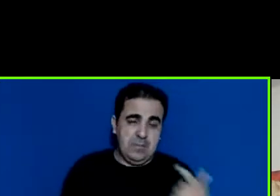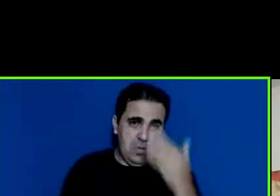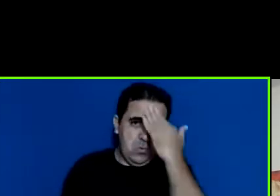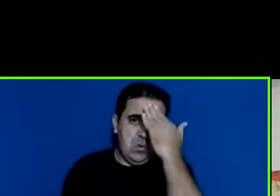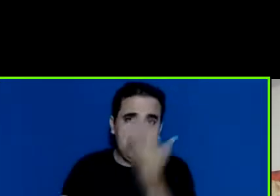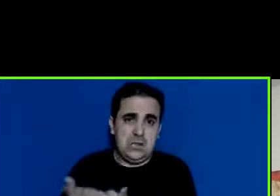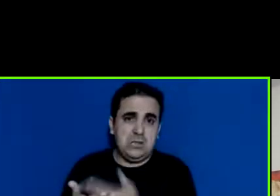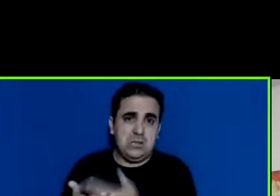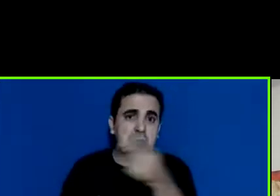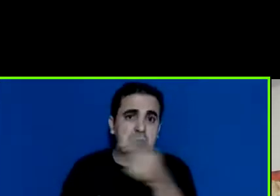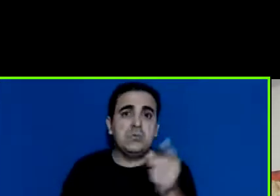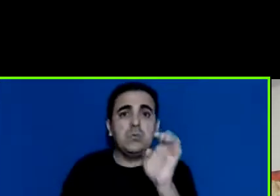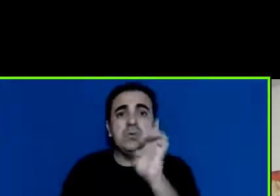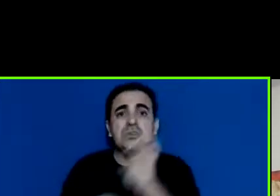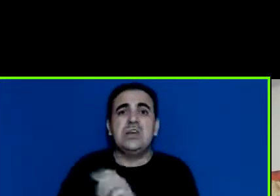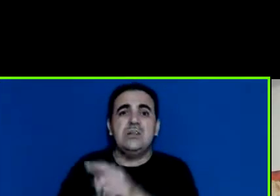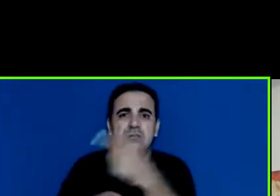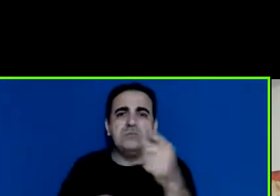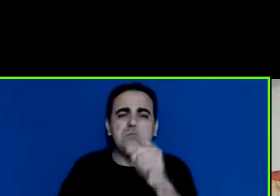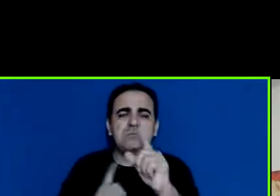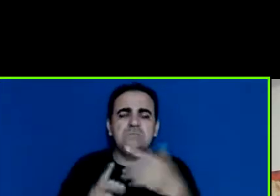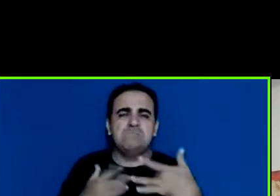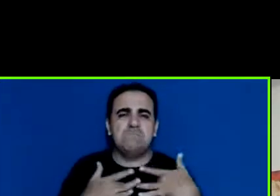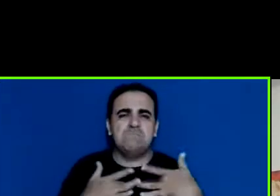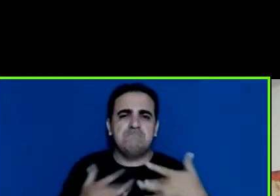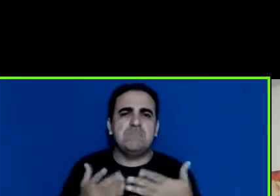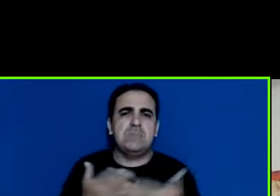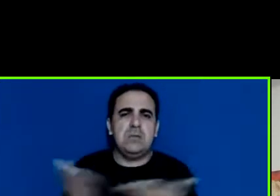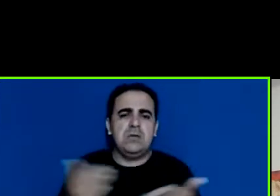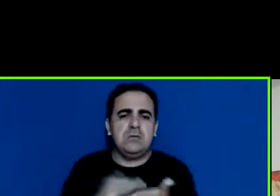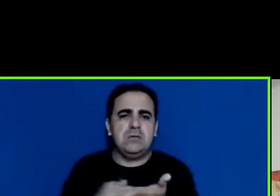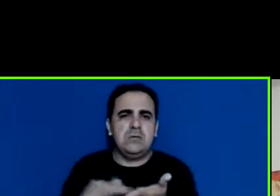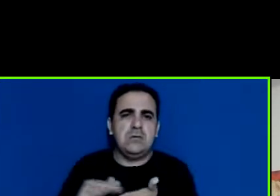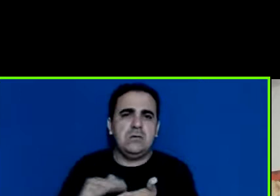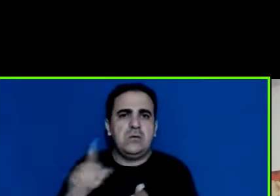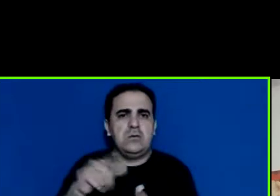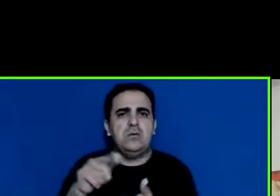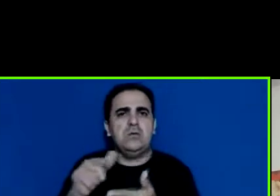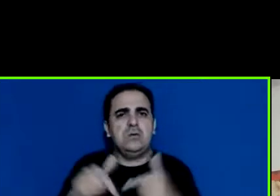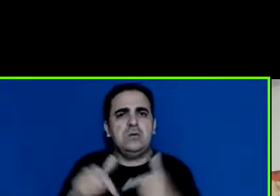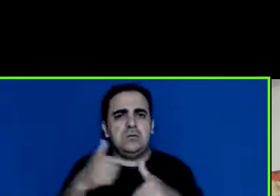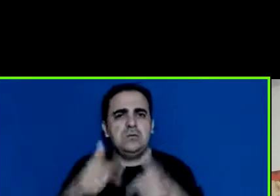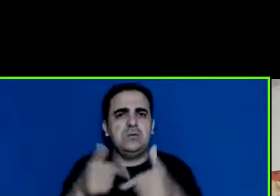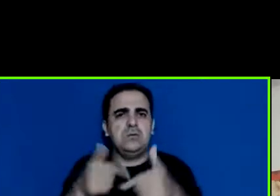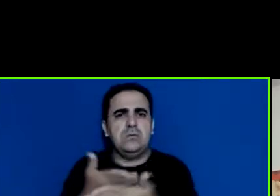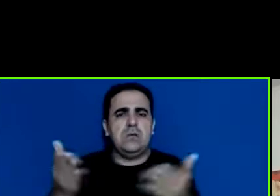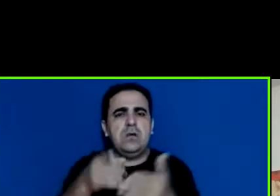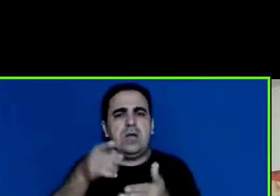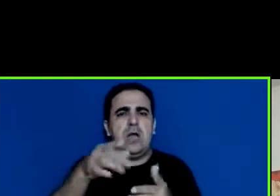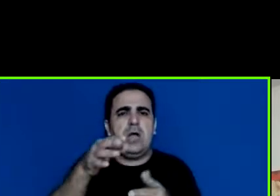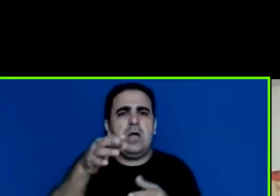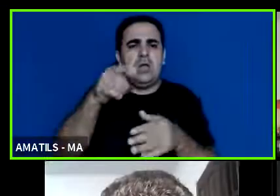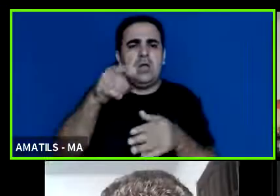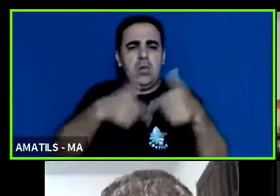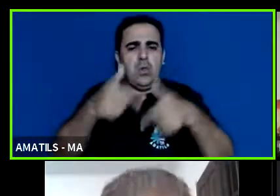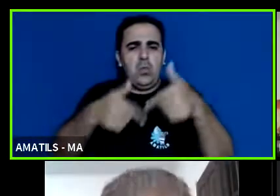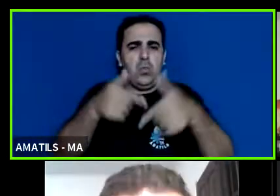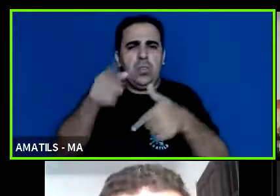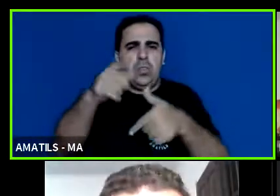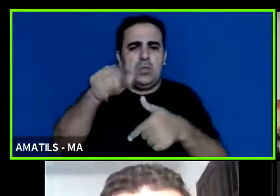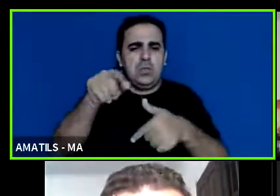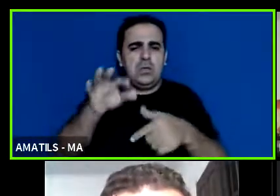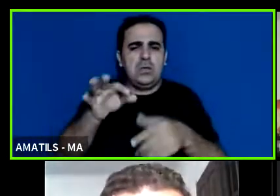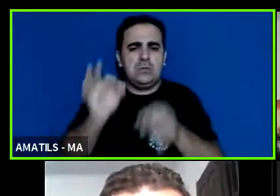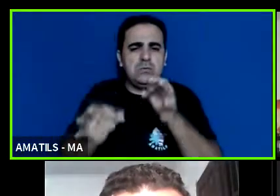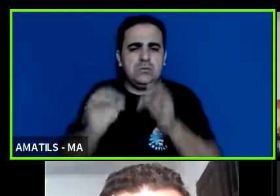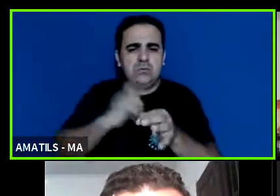que o Estado de vocês está bem servido de secretário a causa de vocês é uma causa justa que merece atenção tem